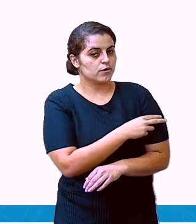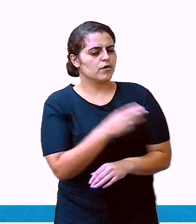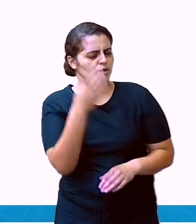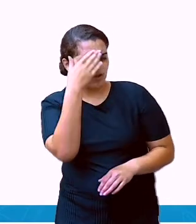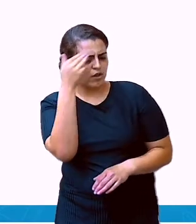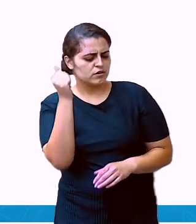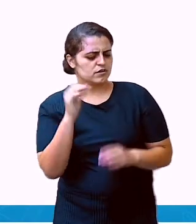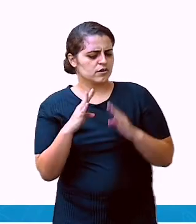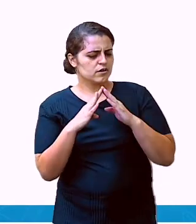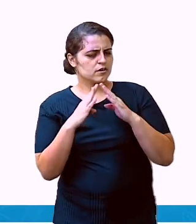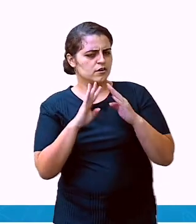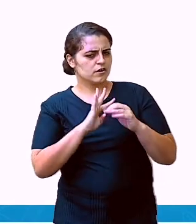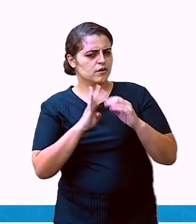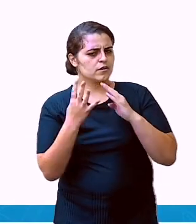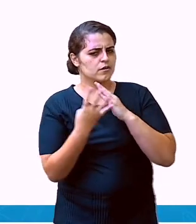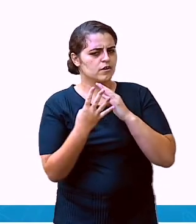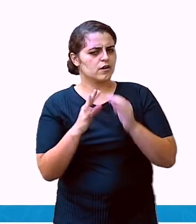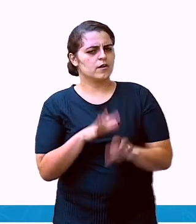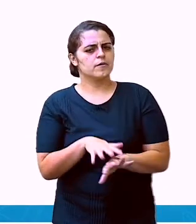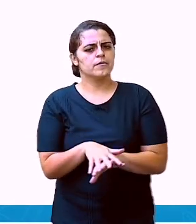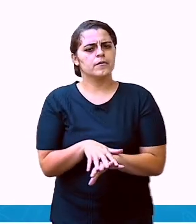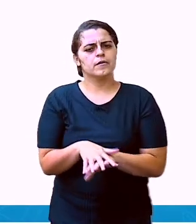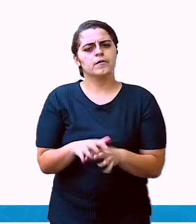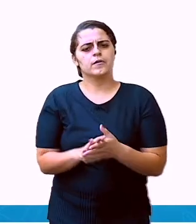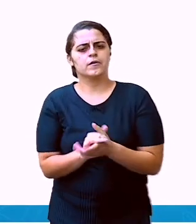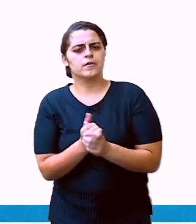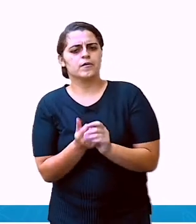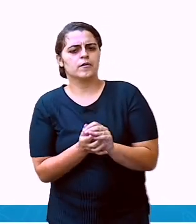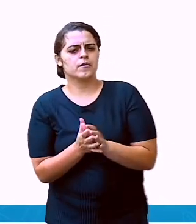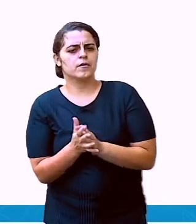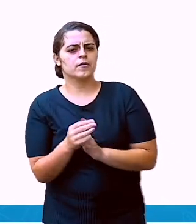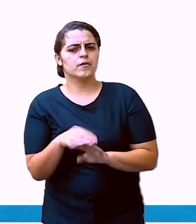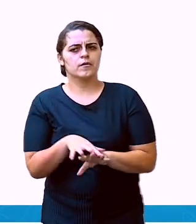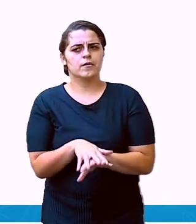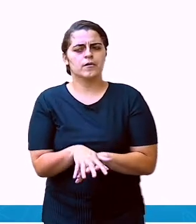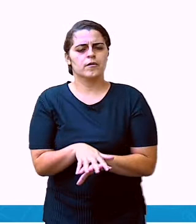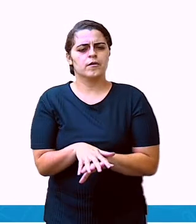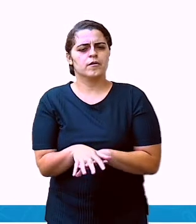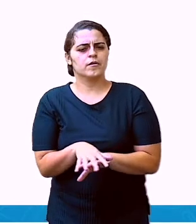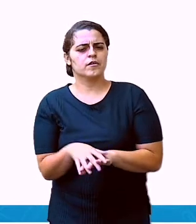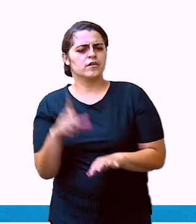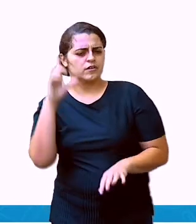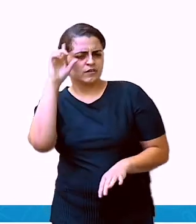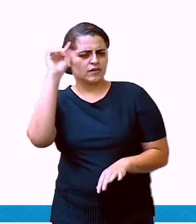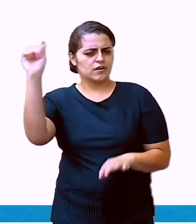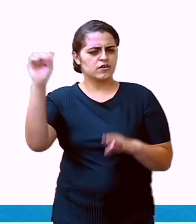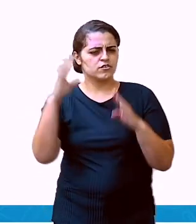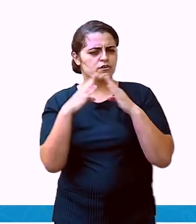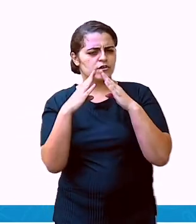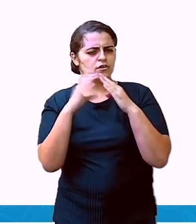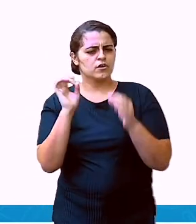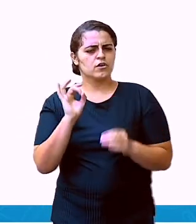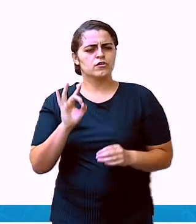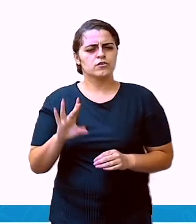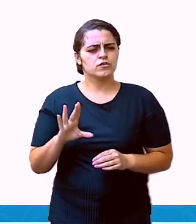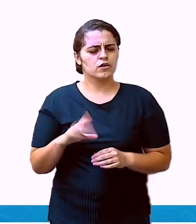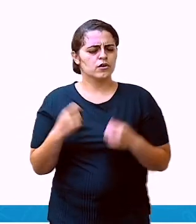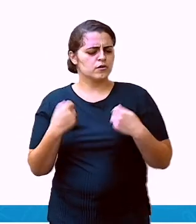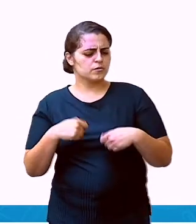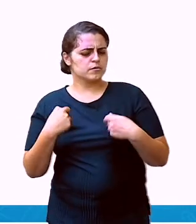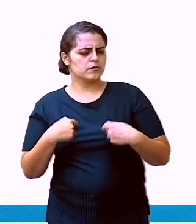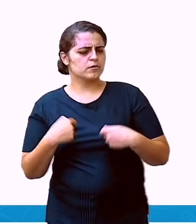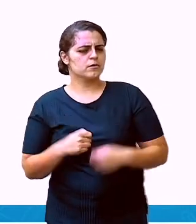a quarentena. Lavem as mãos com frequência. Sair de casa só quando